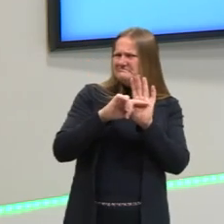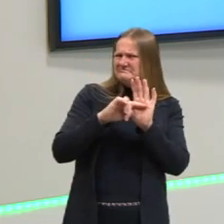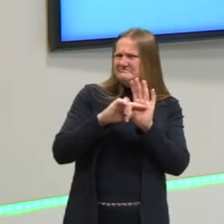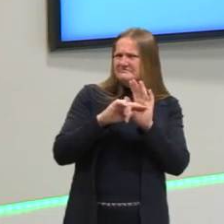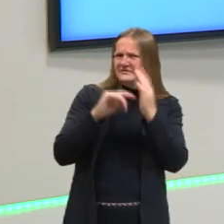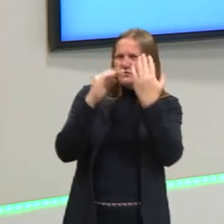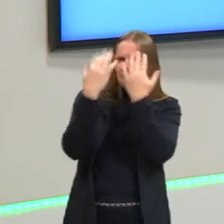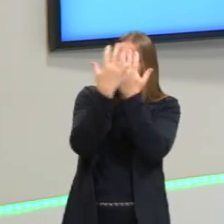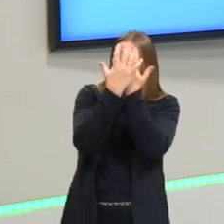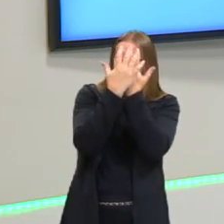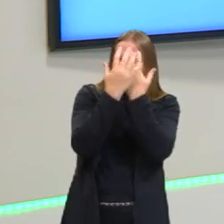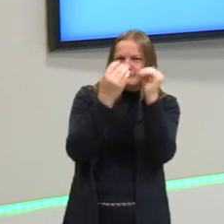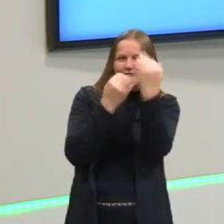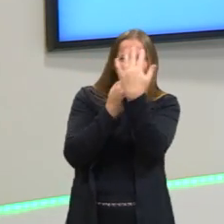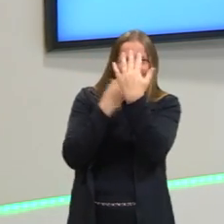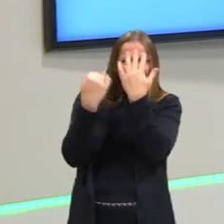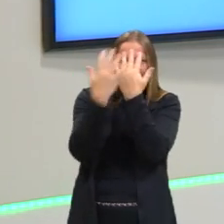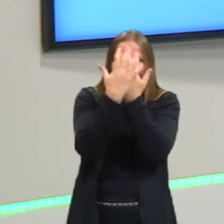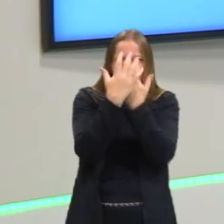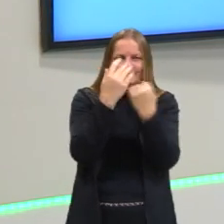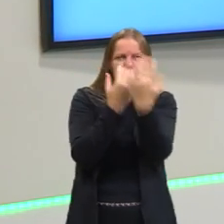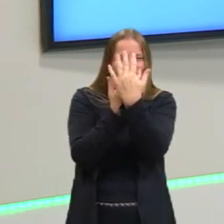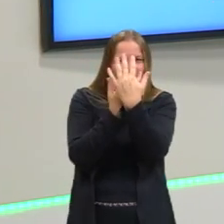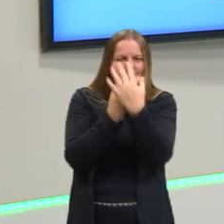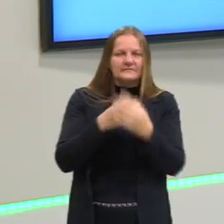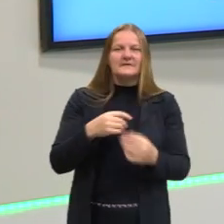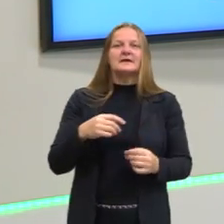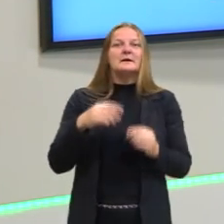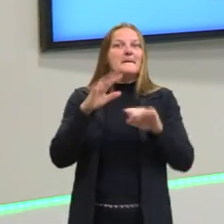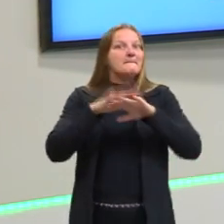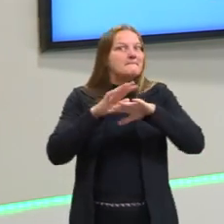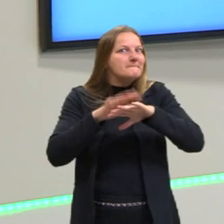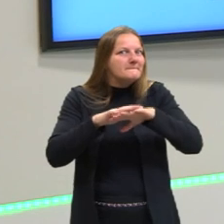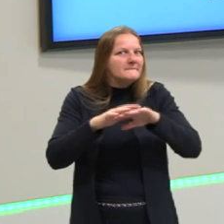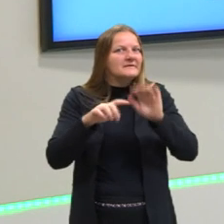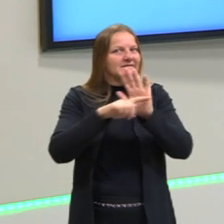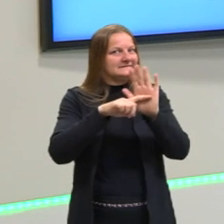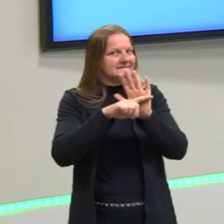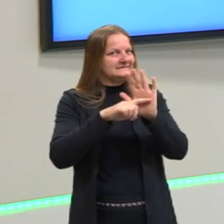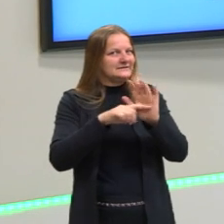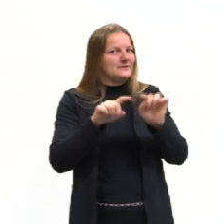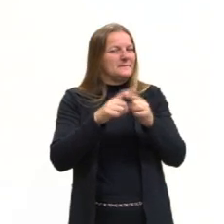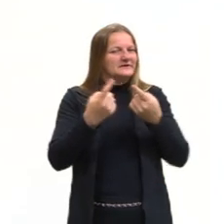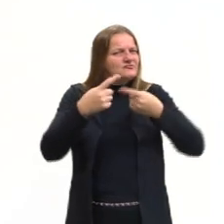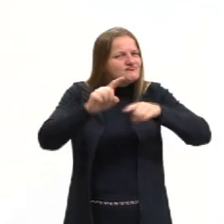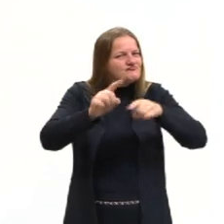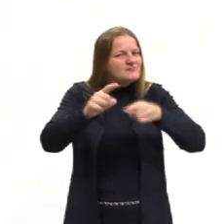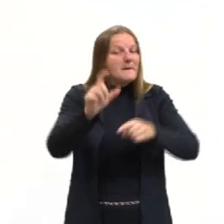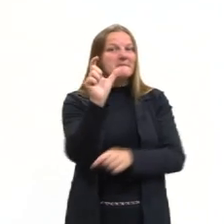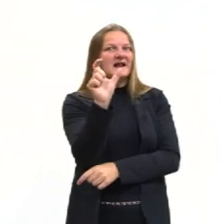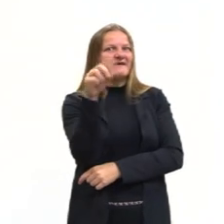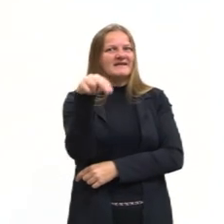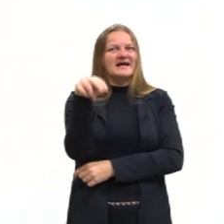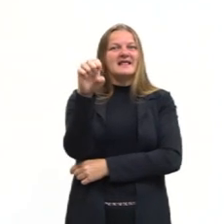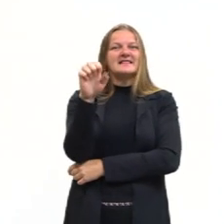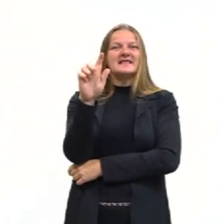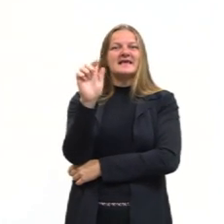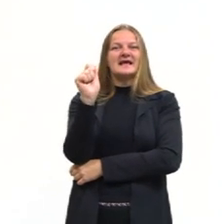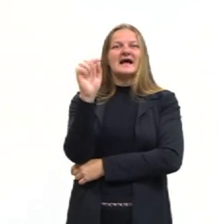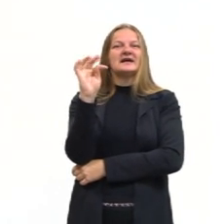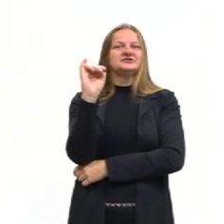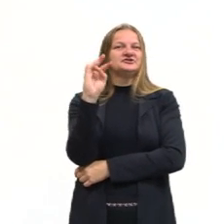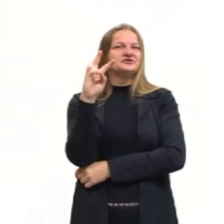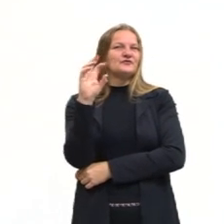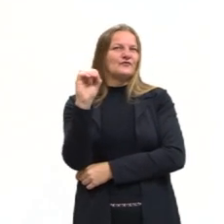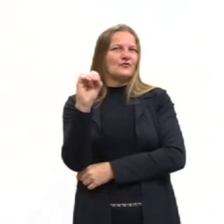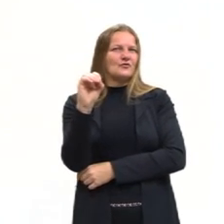em relação aos negativos, claro, nosso objeto de estudo é a matemática, então, é uma provocação também, claro, seria em relação a pessoas, estou